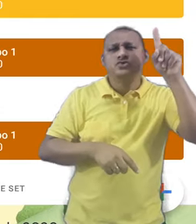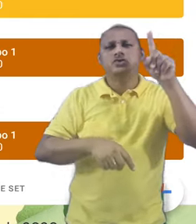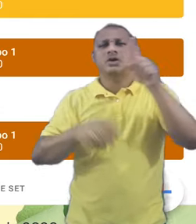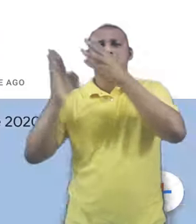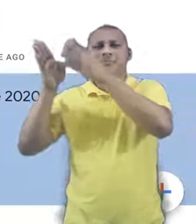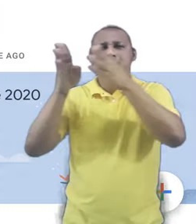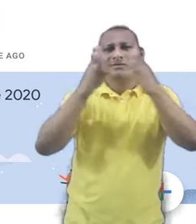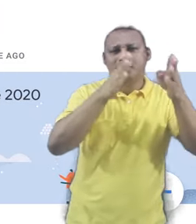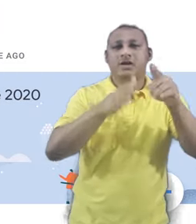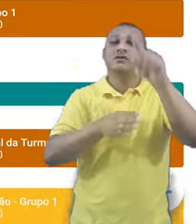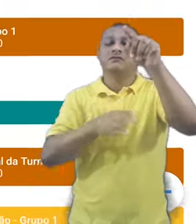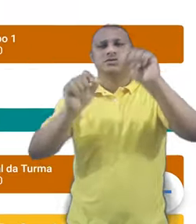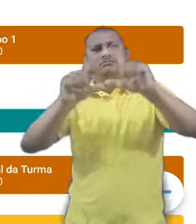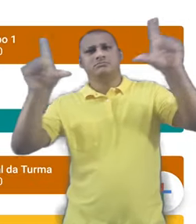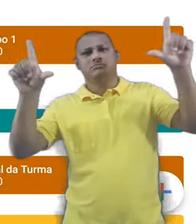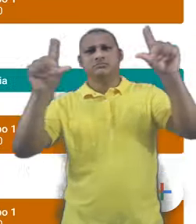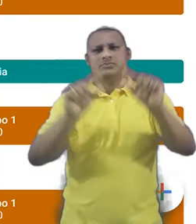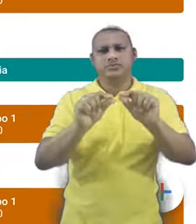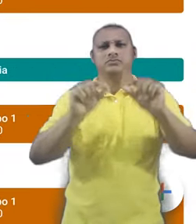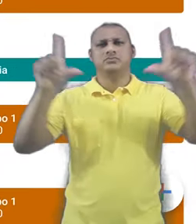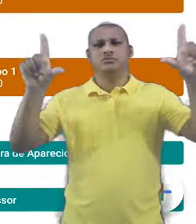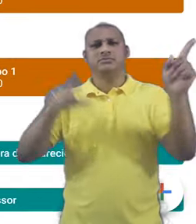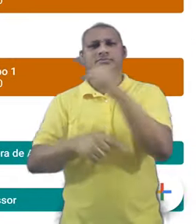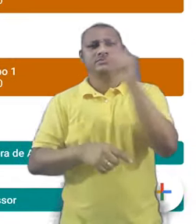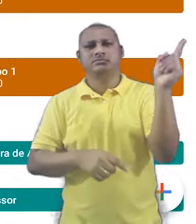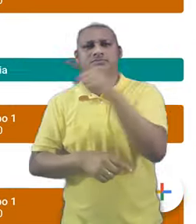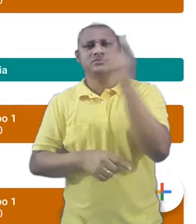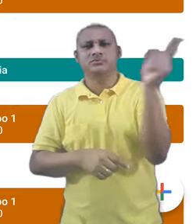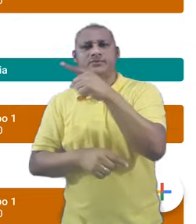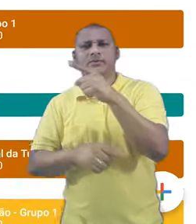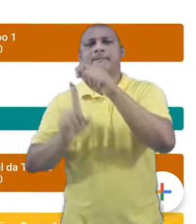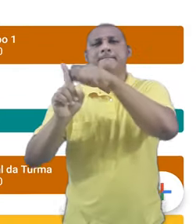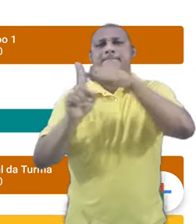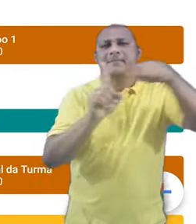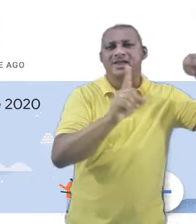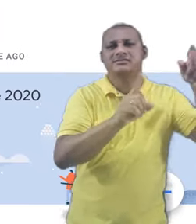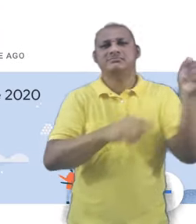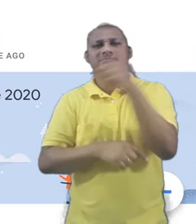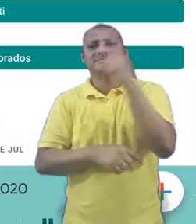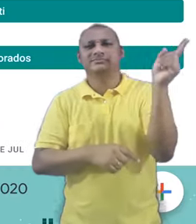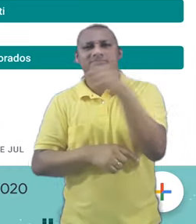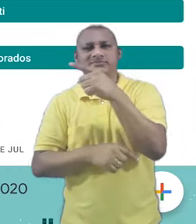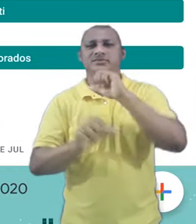período e podemos navegar para os próximos meses e para os meses anteriores.